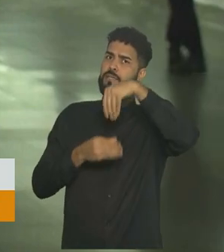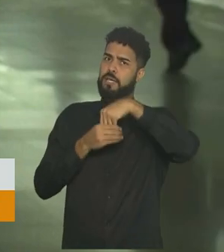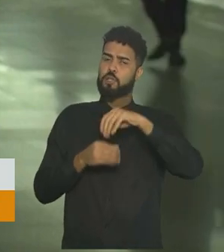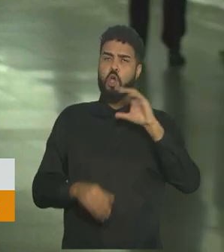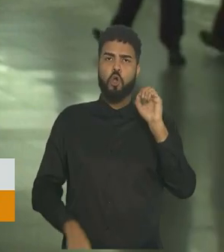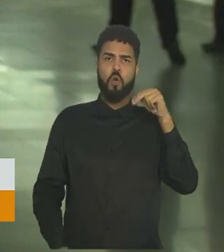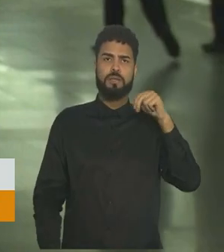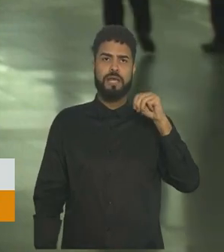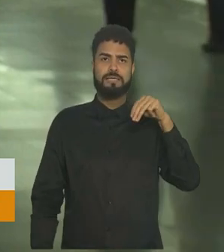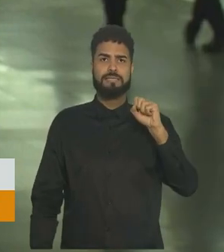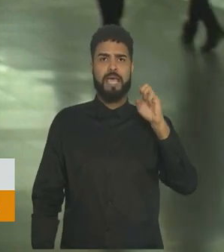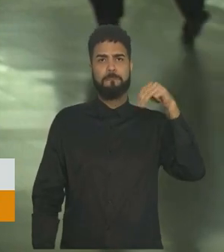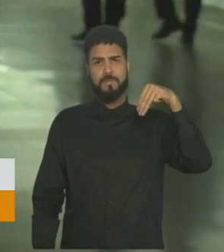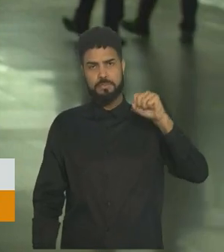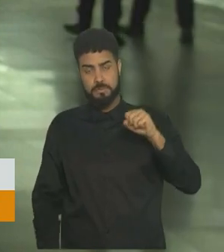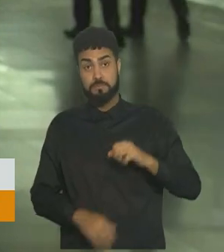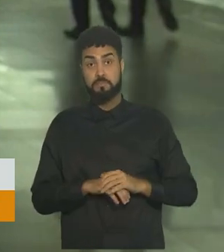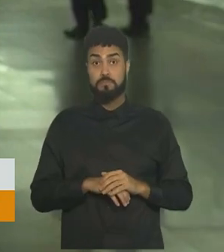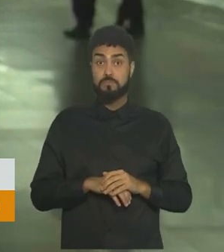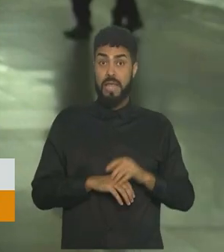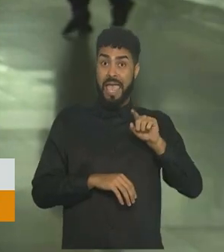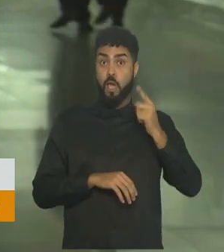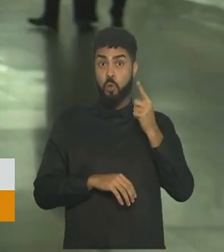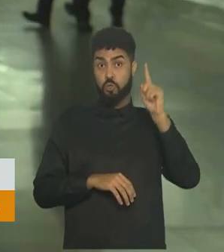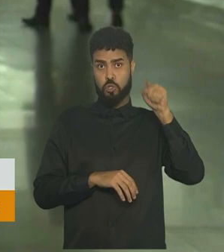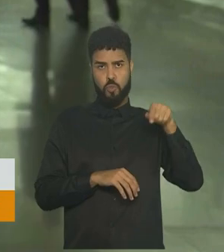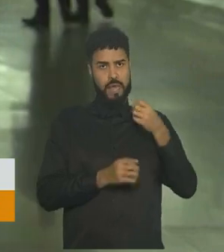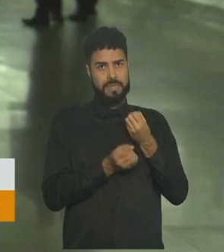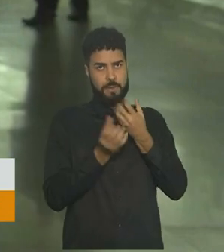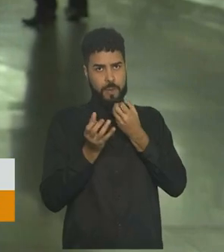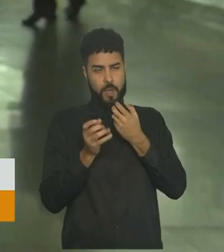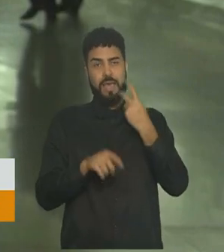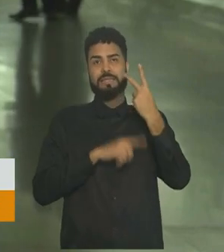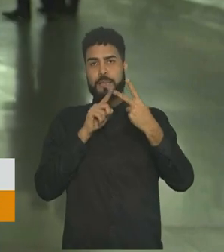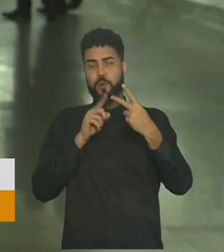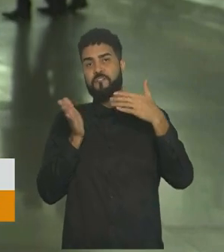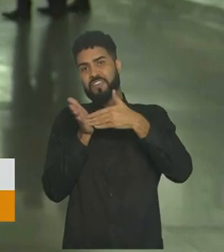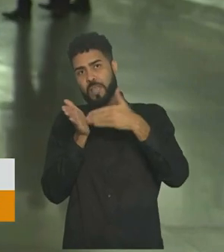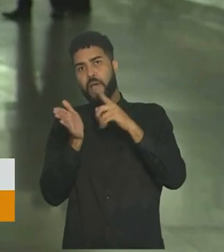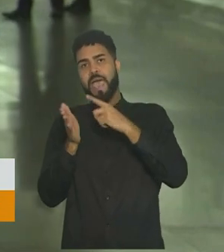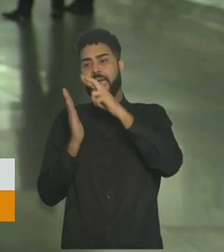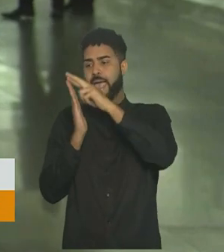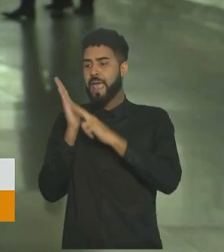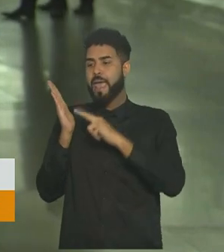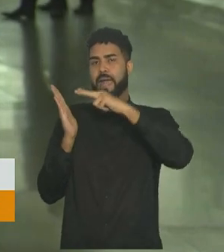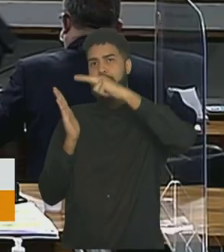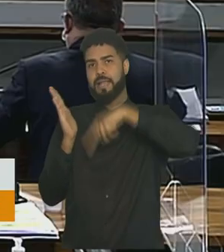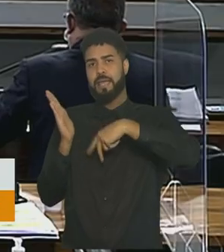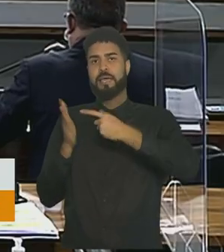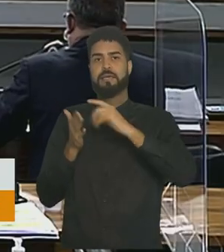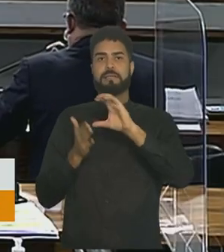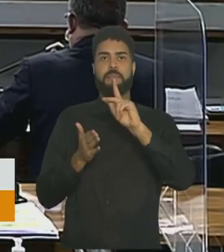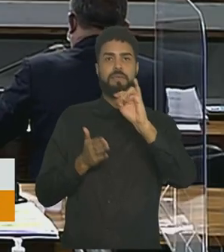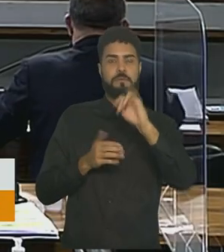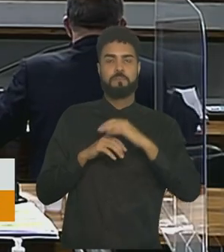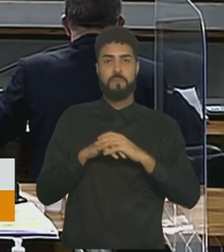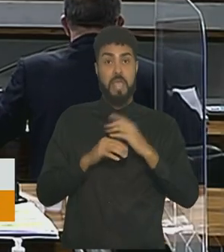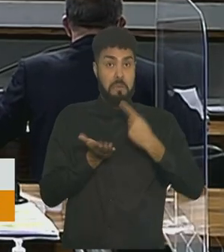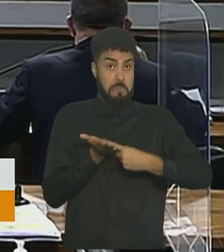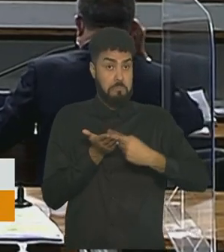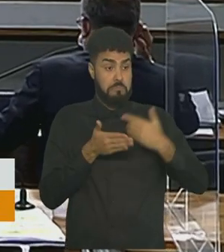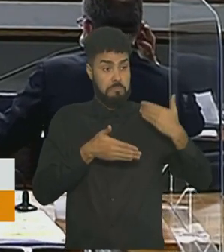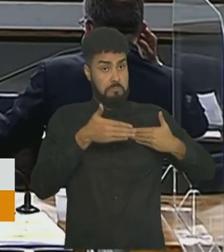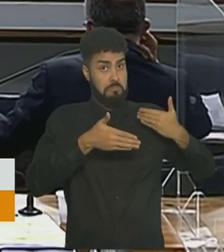Conacens. Braga, esse é o último depoimento antes da leitura do relatório da CPI da pandemia. Pelo cronograma